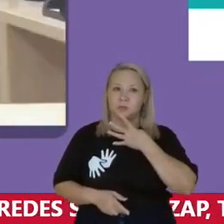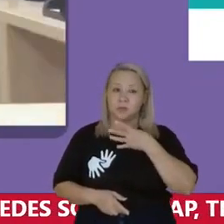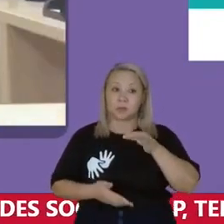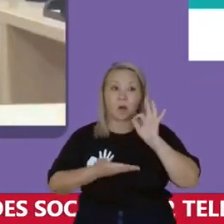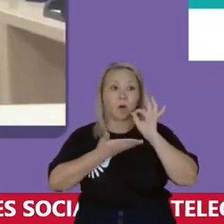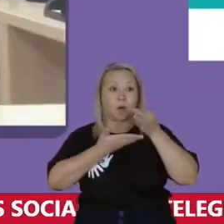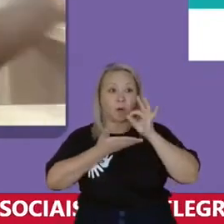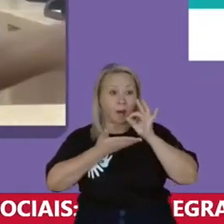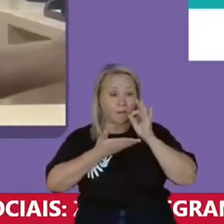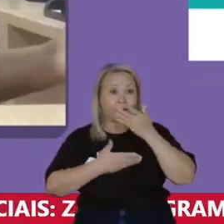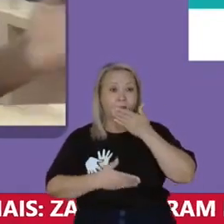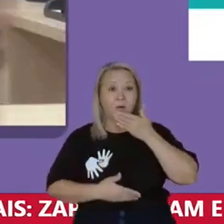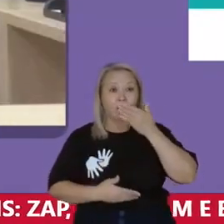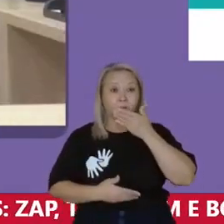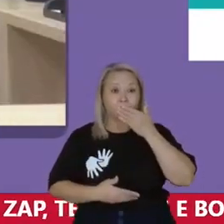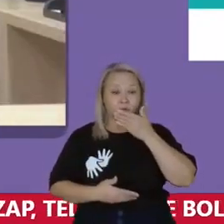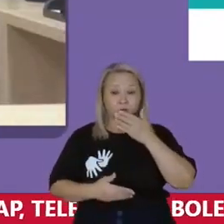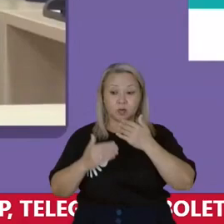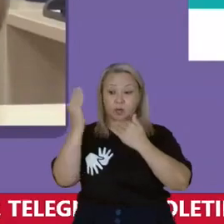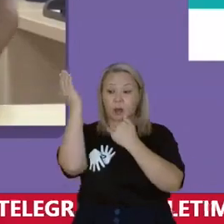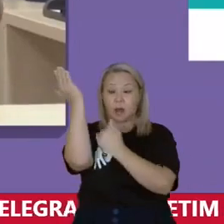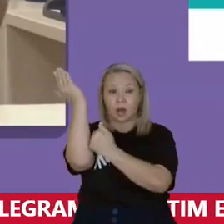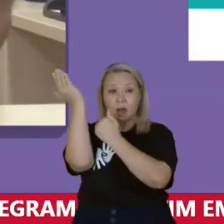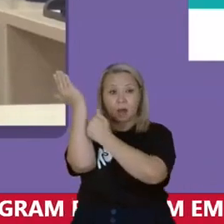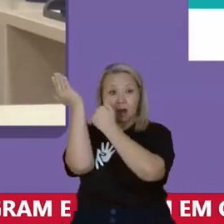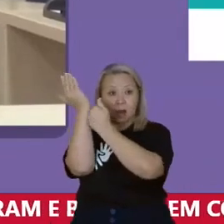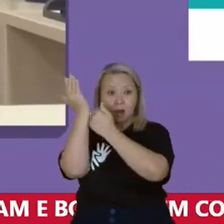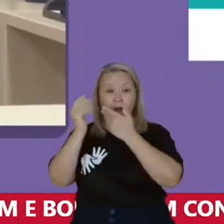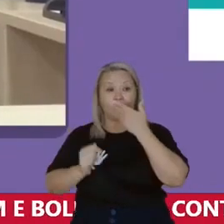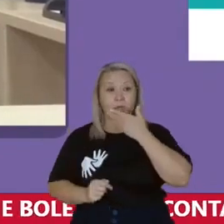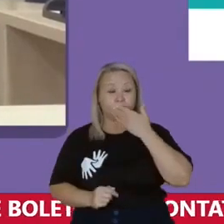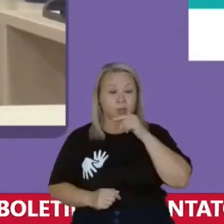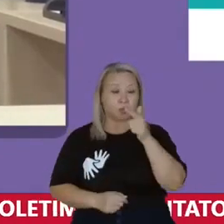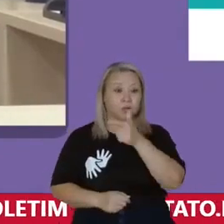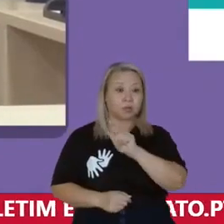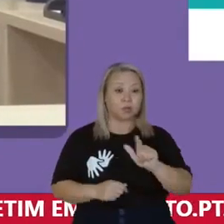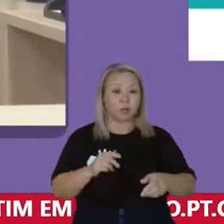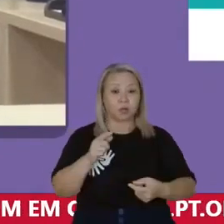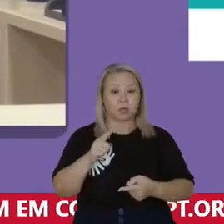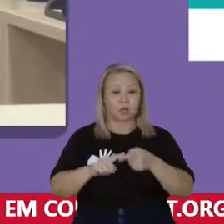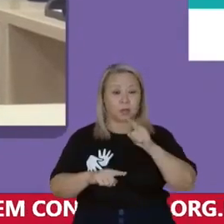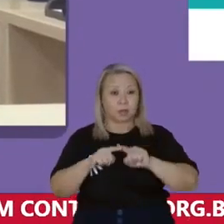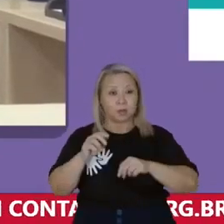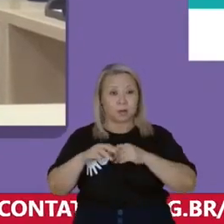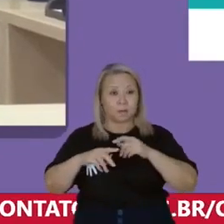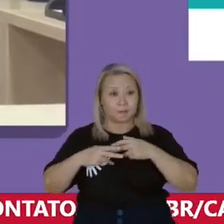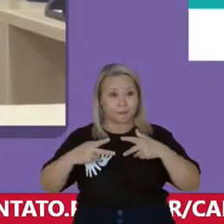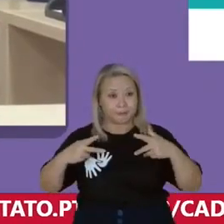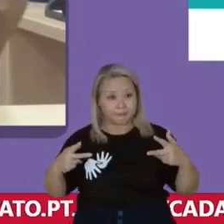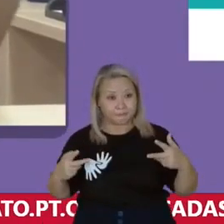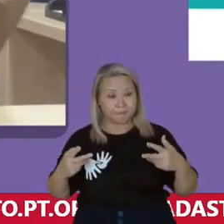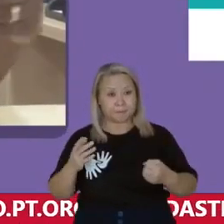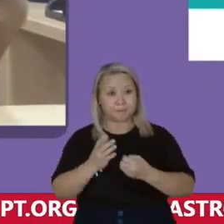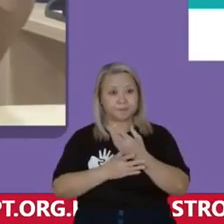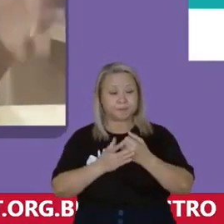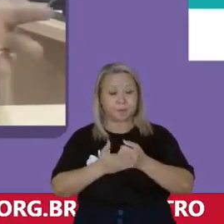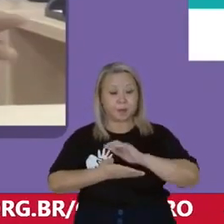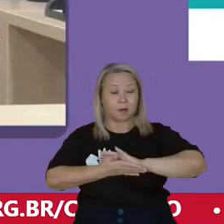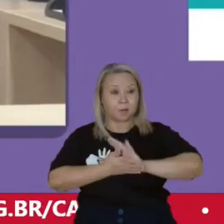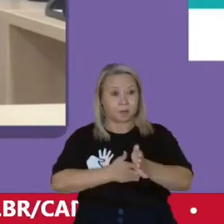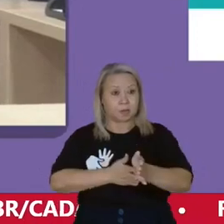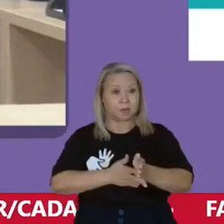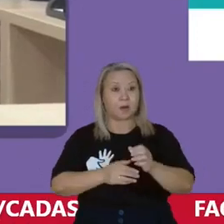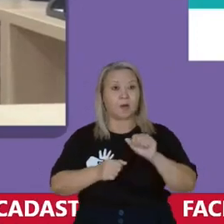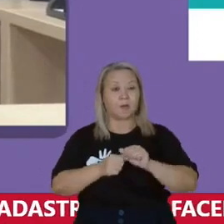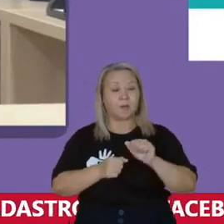veio o açúcar A cana-de-açúcar E outras produções E outras explorações